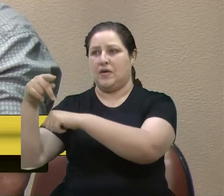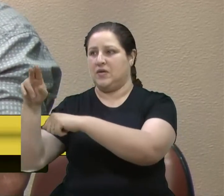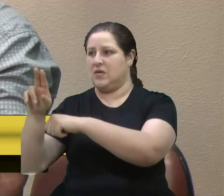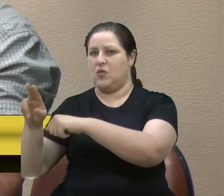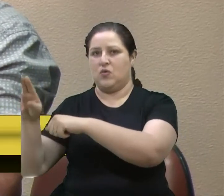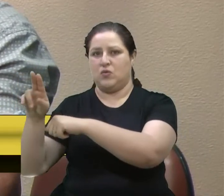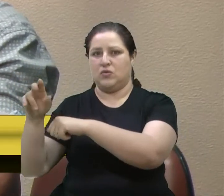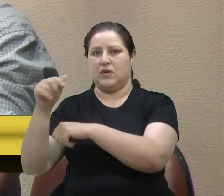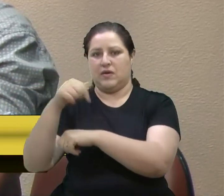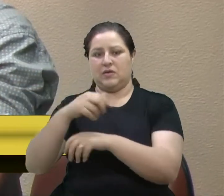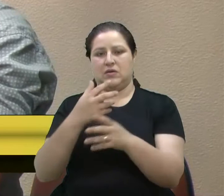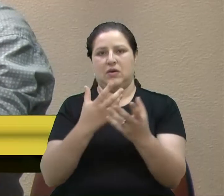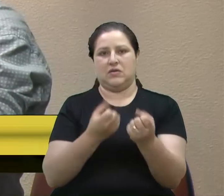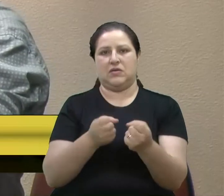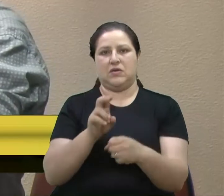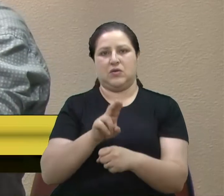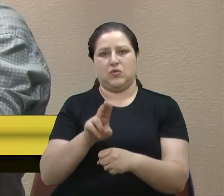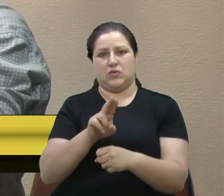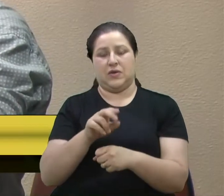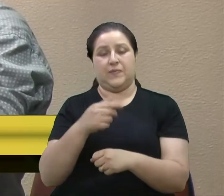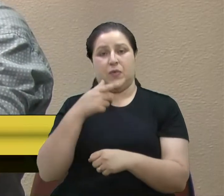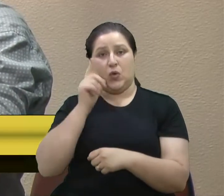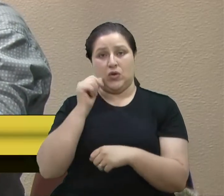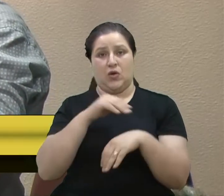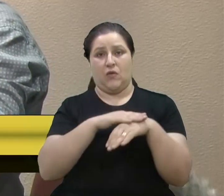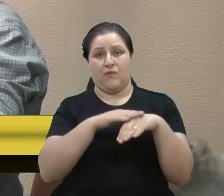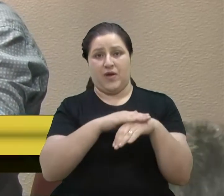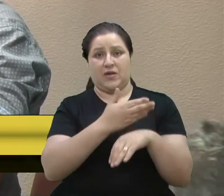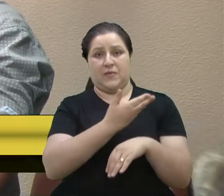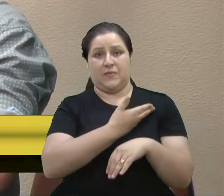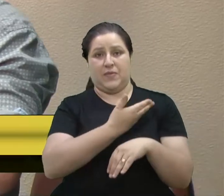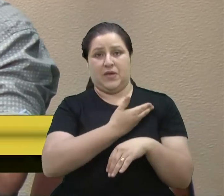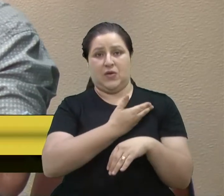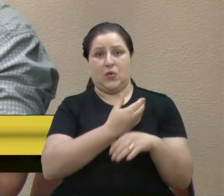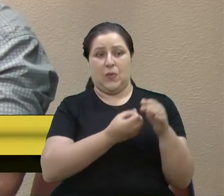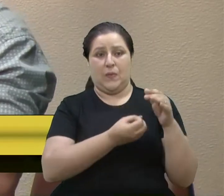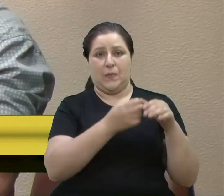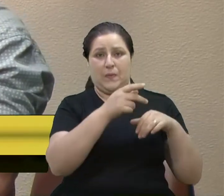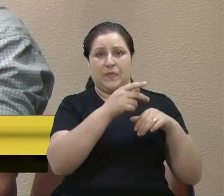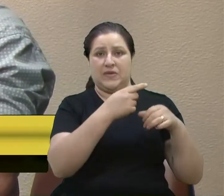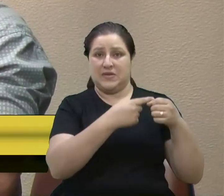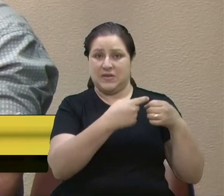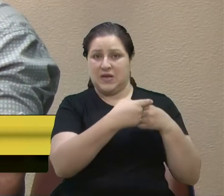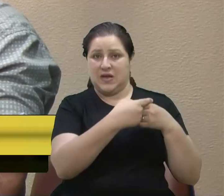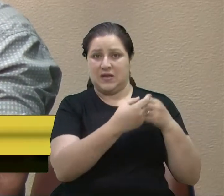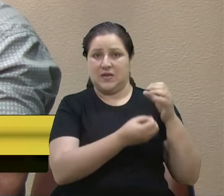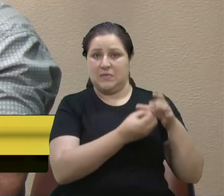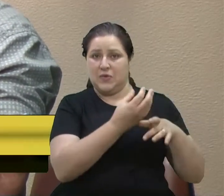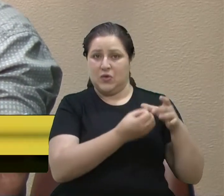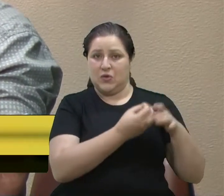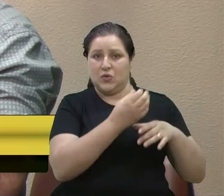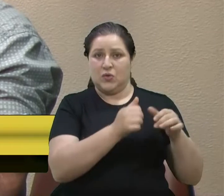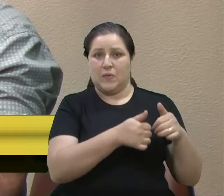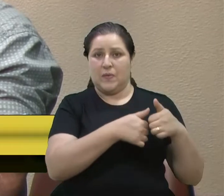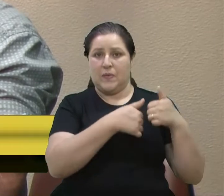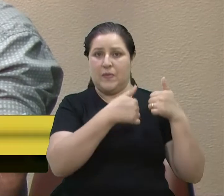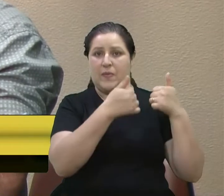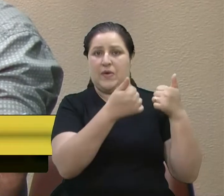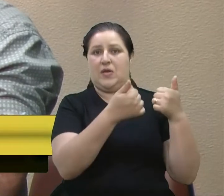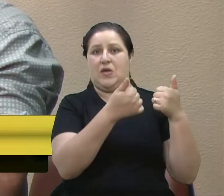a melhor maçã do Brasil, lavam as máquinas no Rio Pelotas.